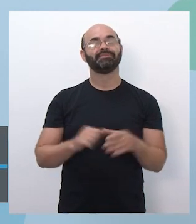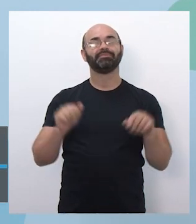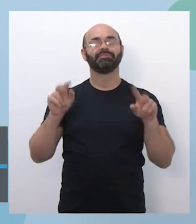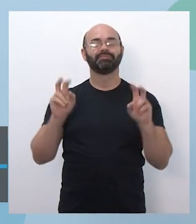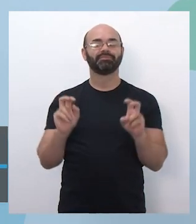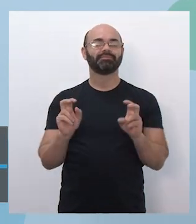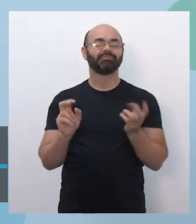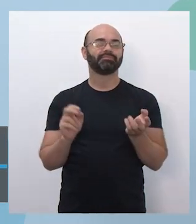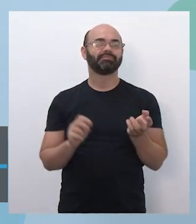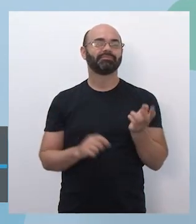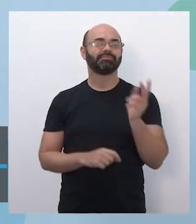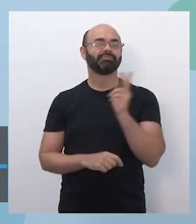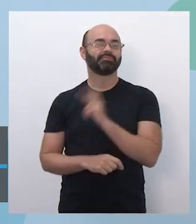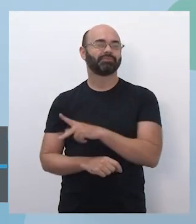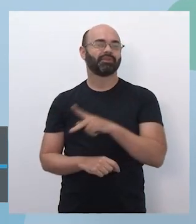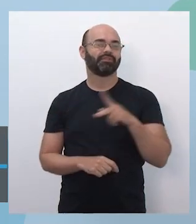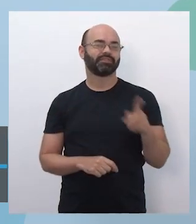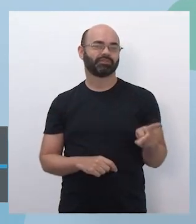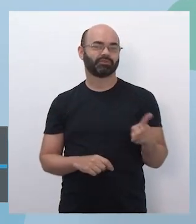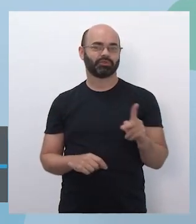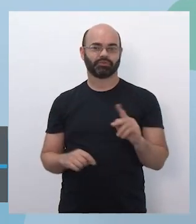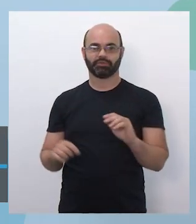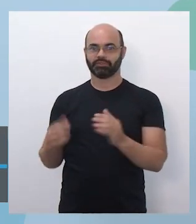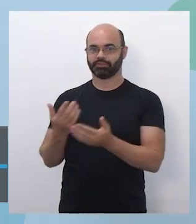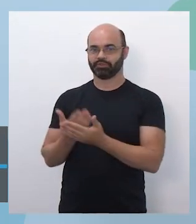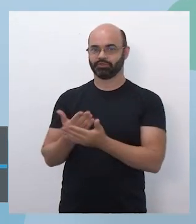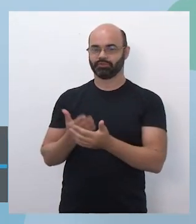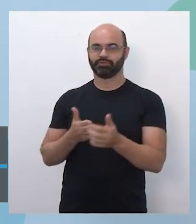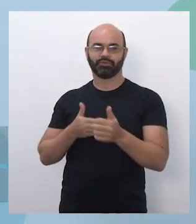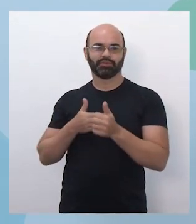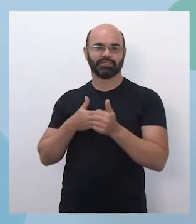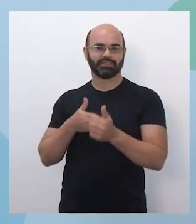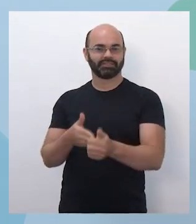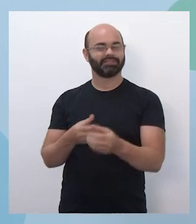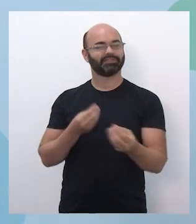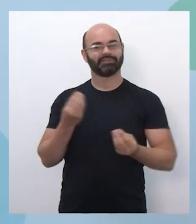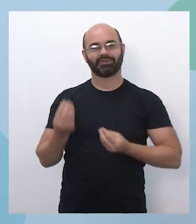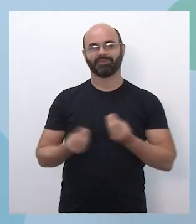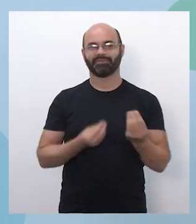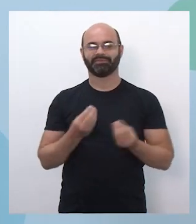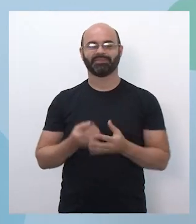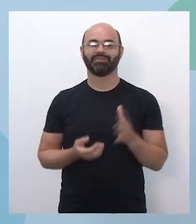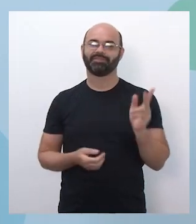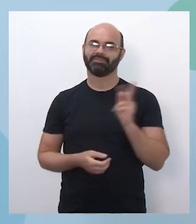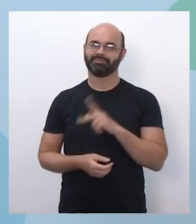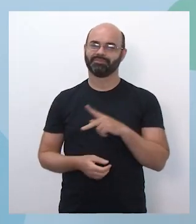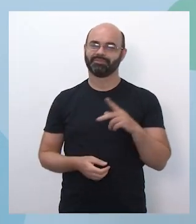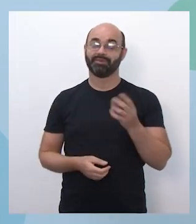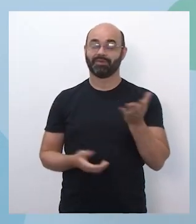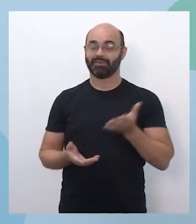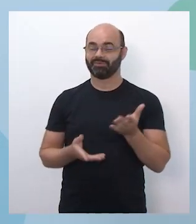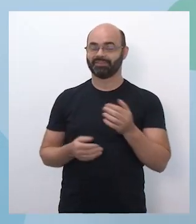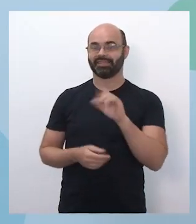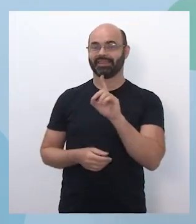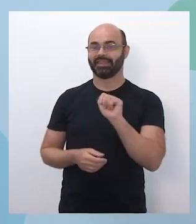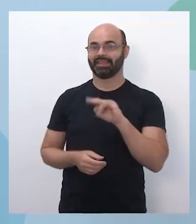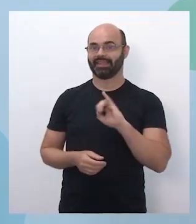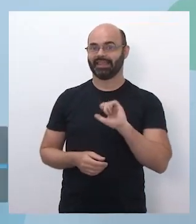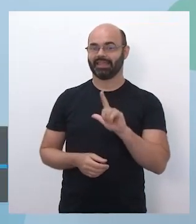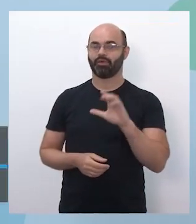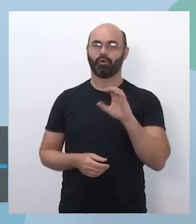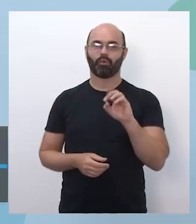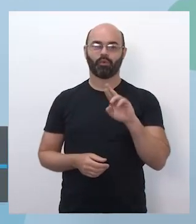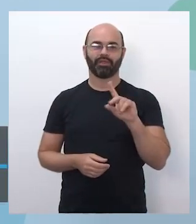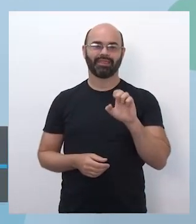orientador de estudos. Hoje eu tô acompanhada aqui do Daniel Cordeiro, que tá observando toda a parte